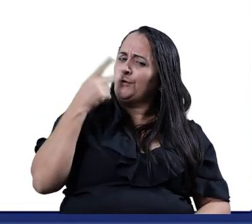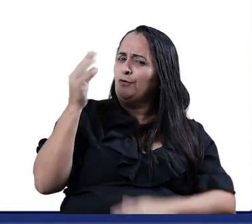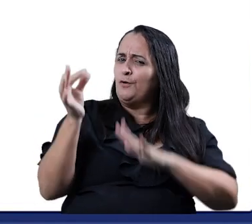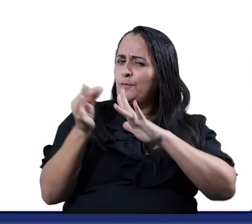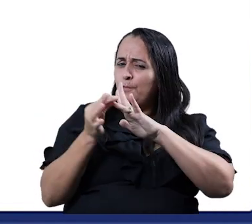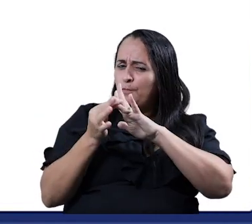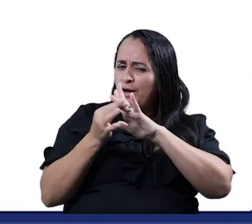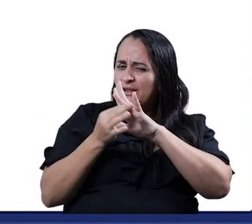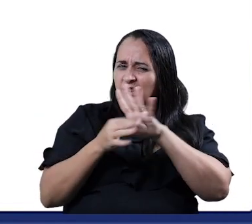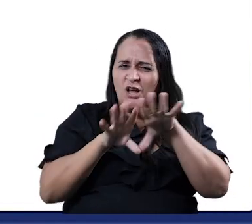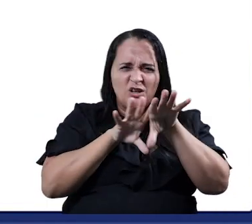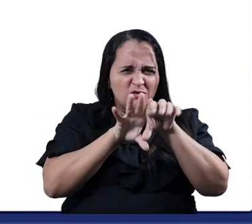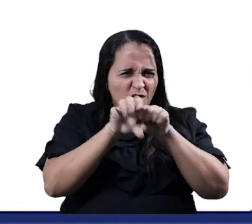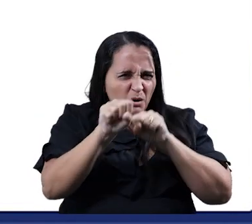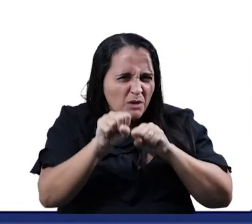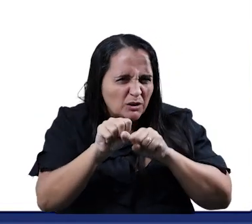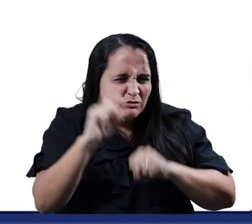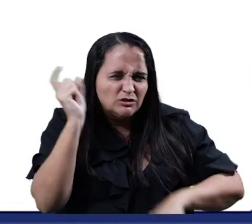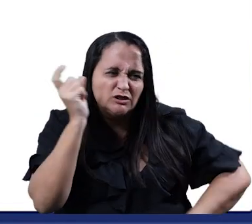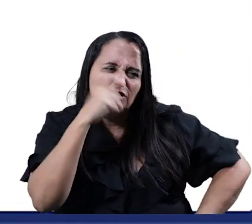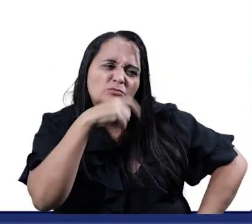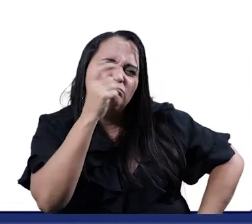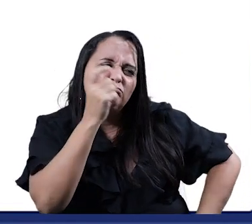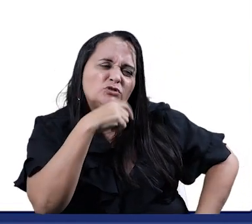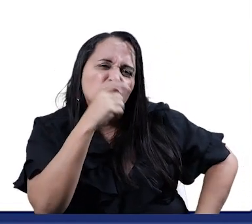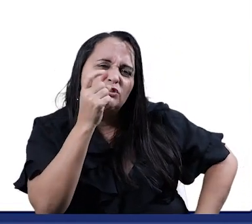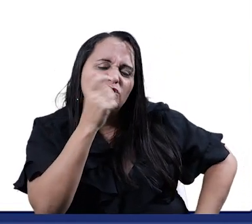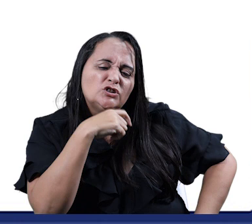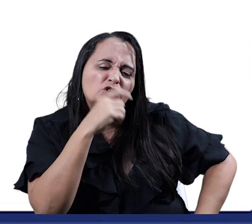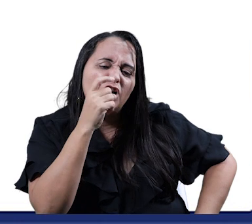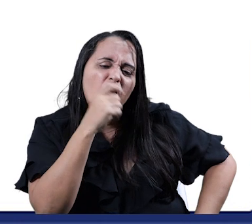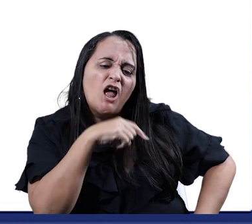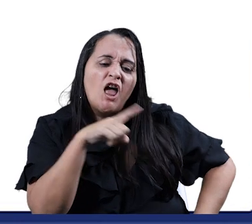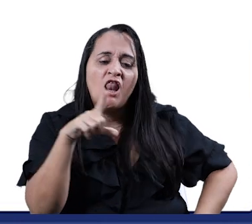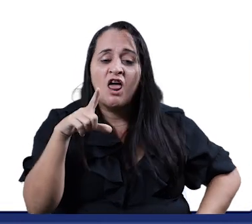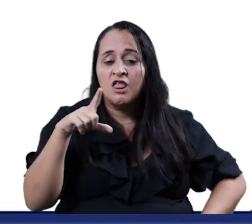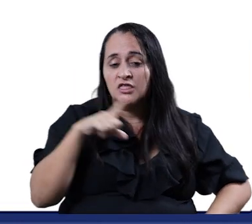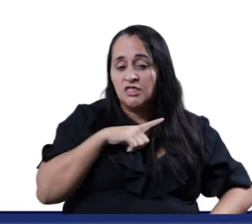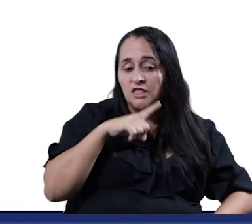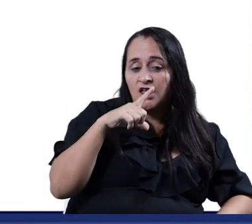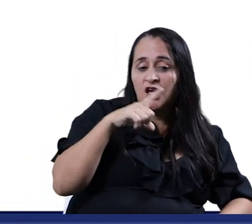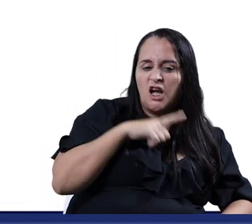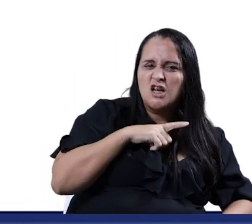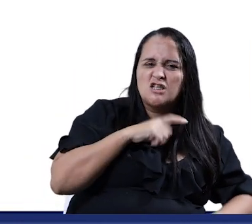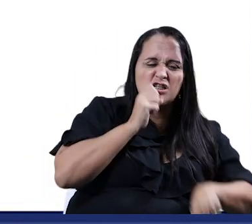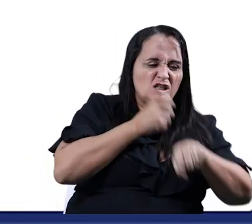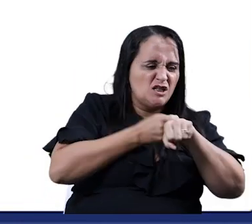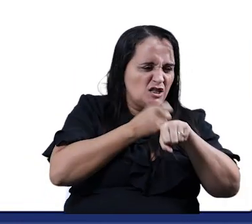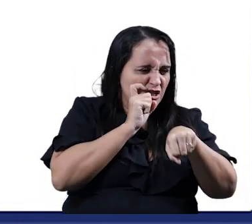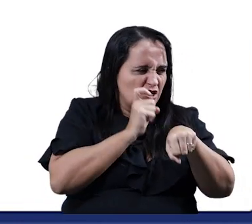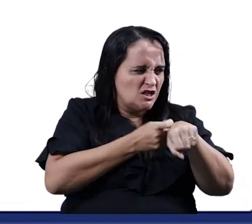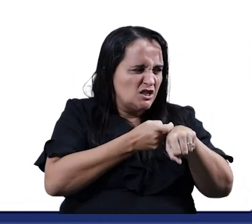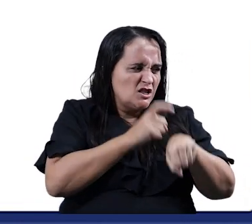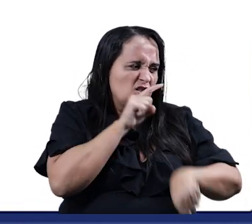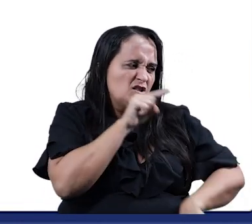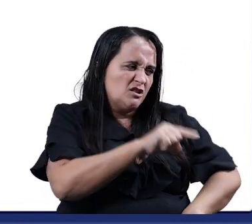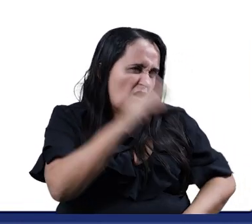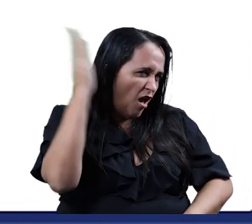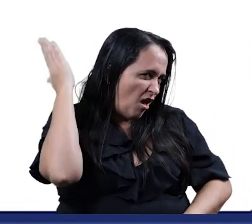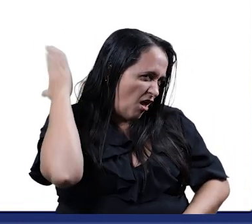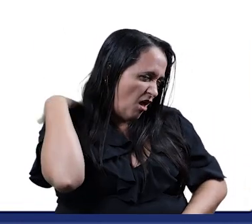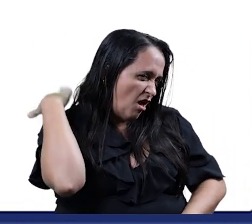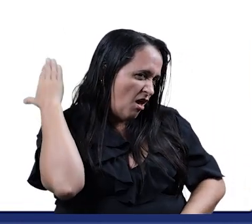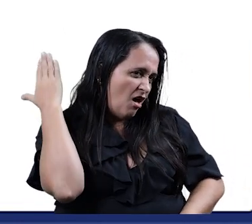um anel de formatura É mentira da barata, ela tem a cascadura